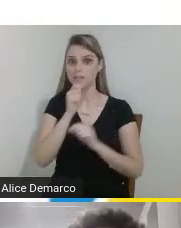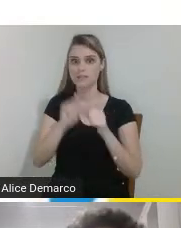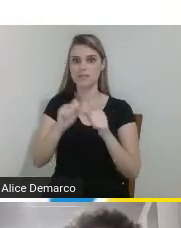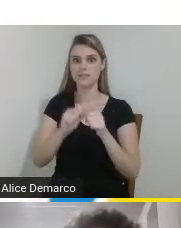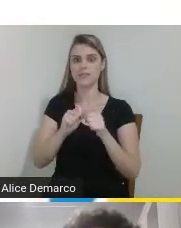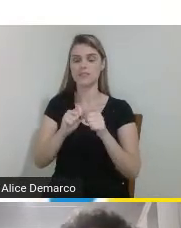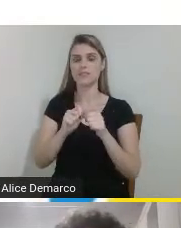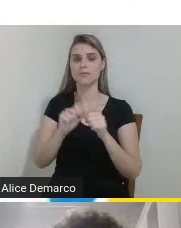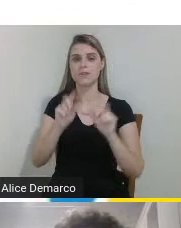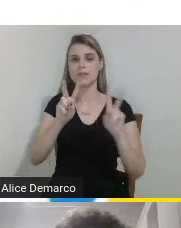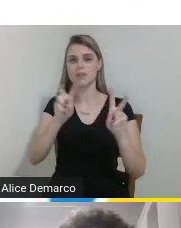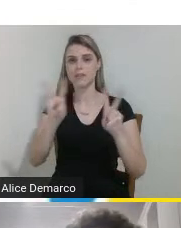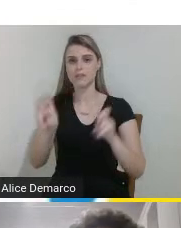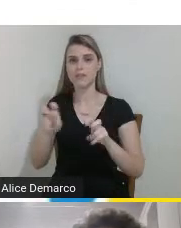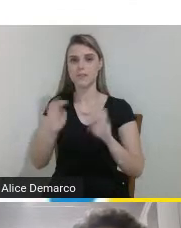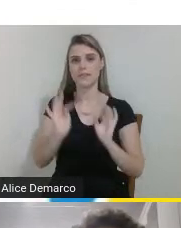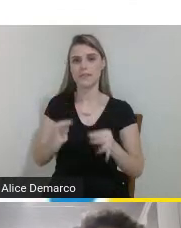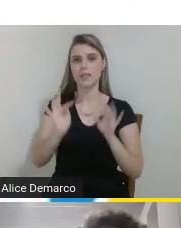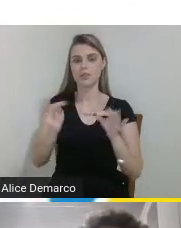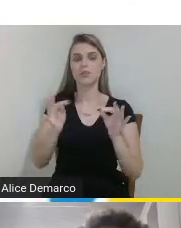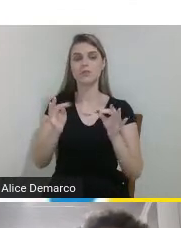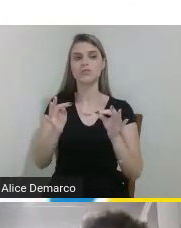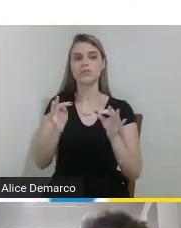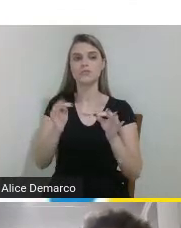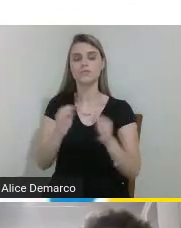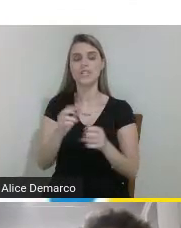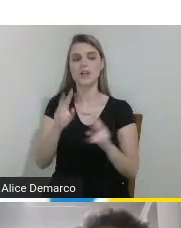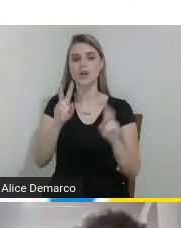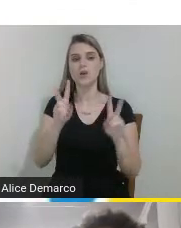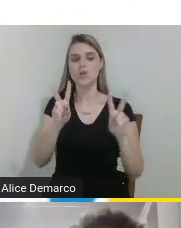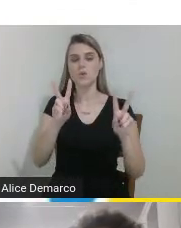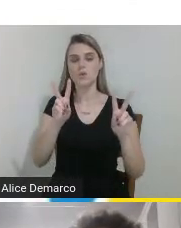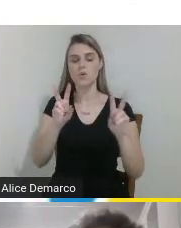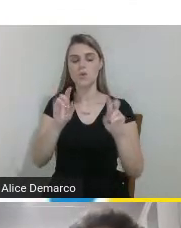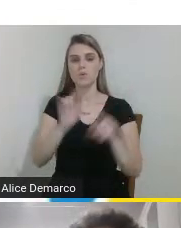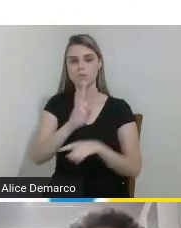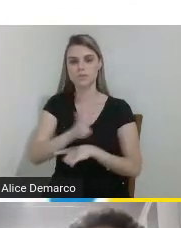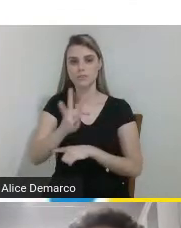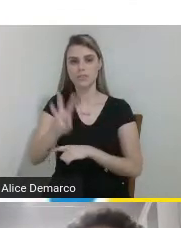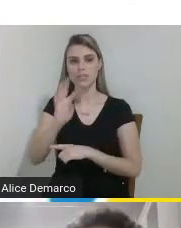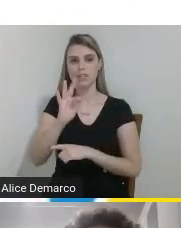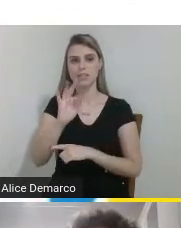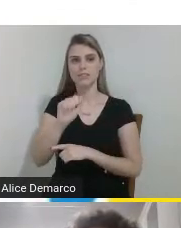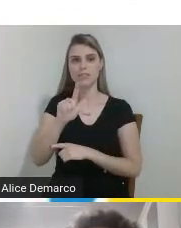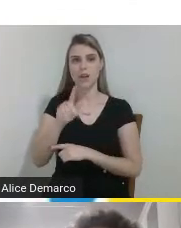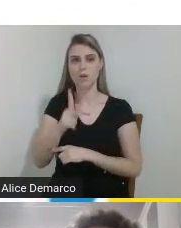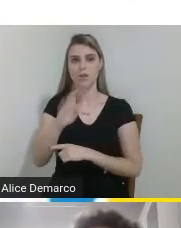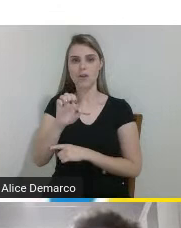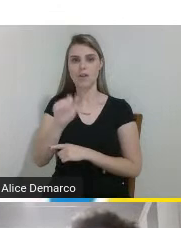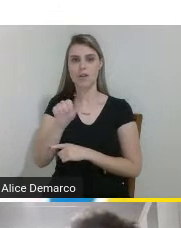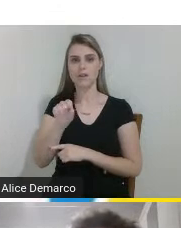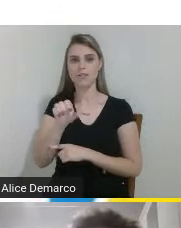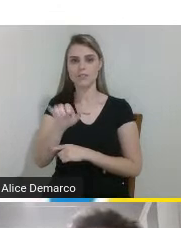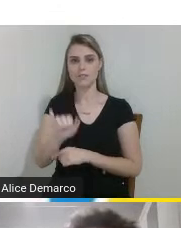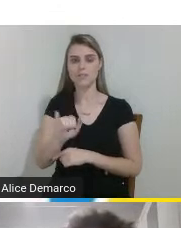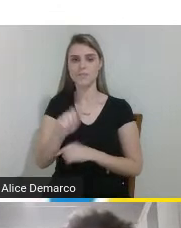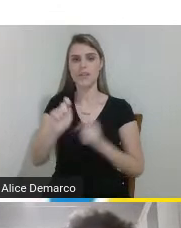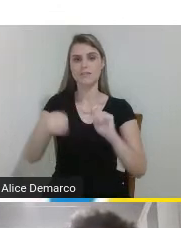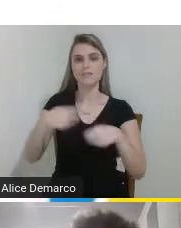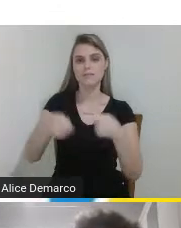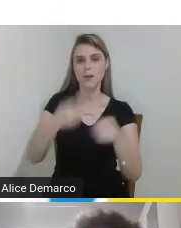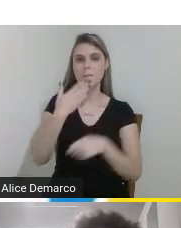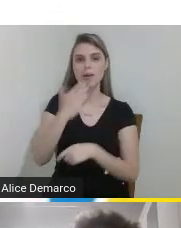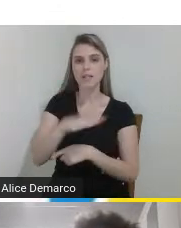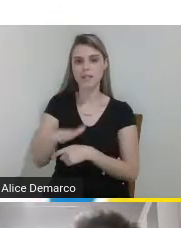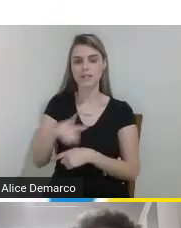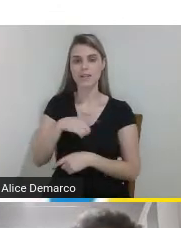a temática das tecnologias assistivas o site criado é o TalkEasy glossário em libras para crianças e nesse primeiro slide nós temos a logo que